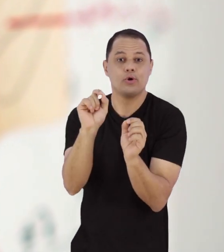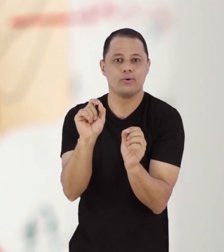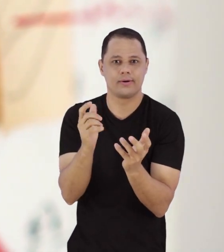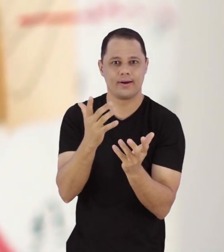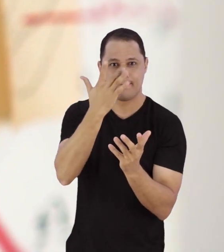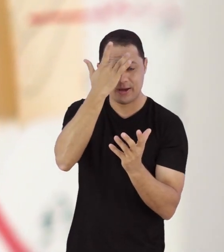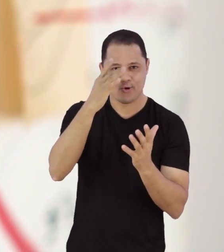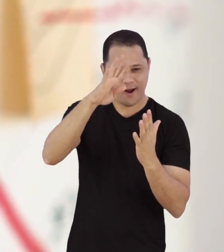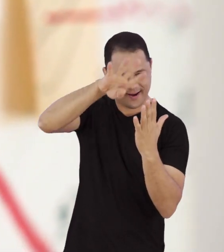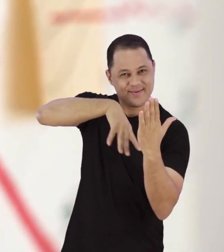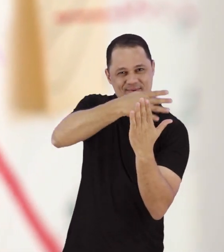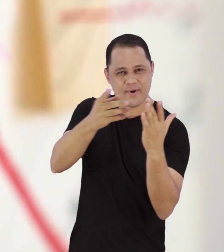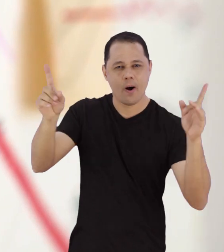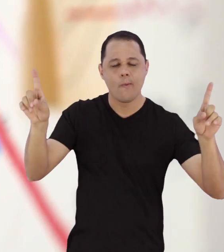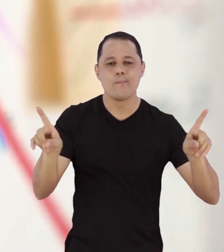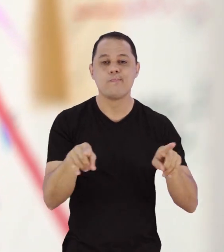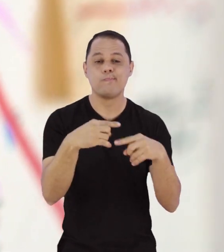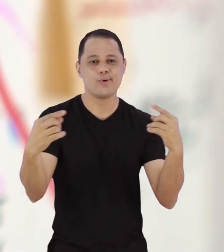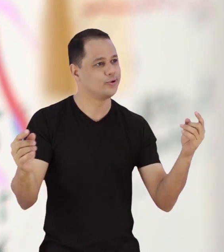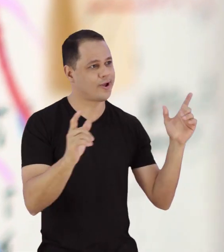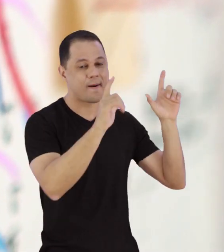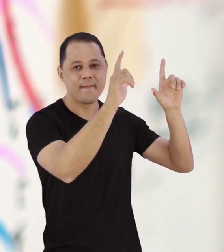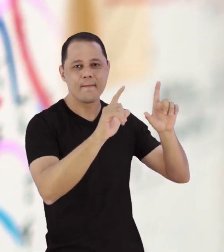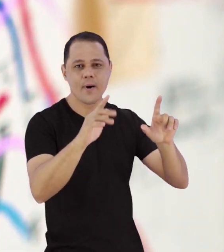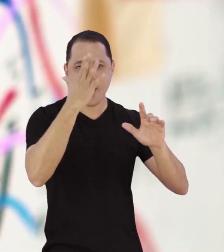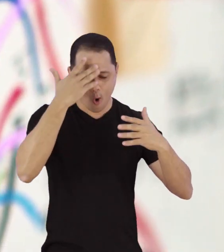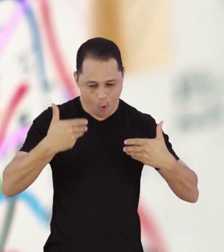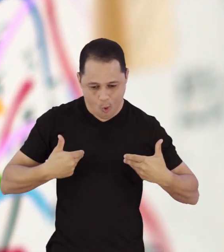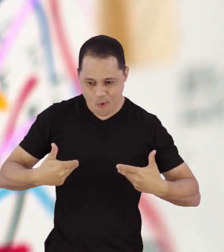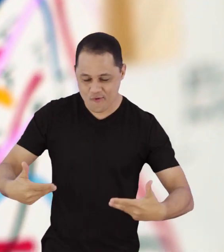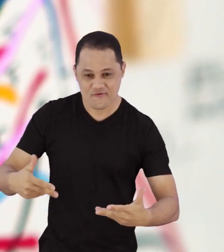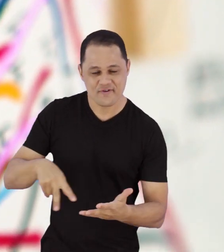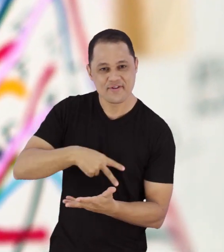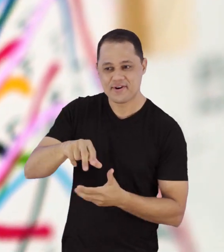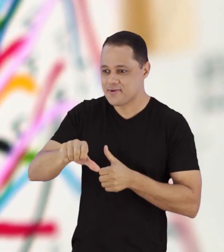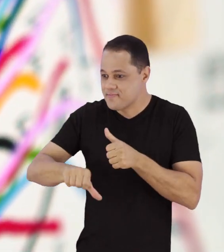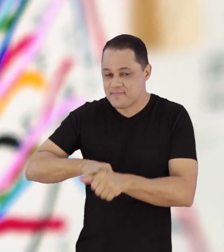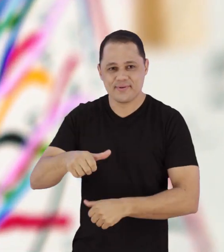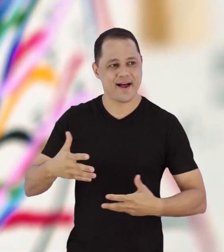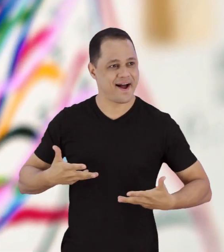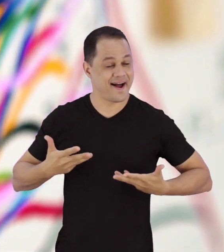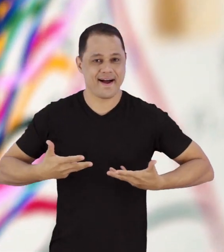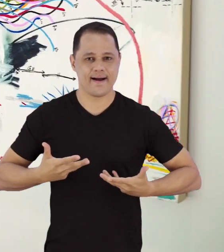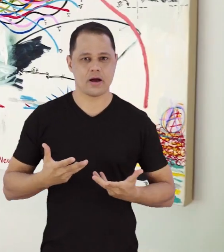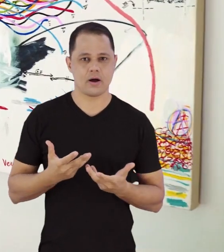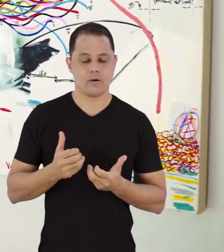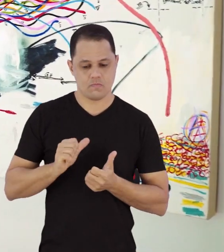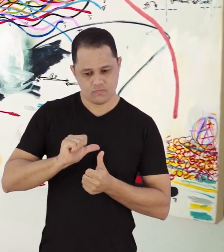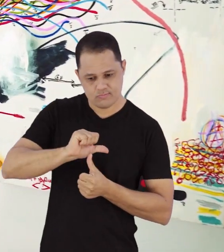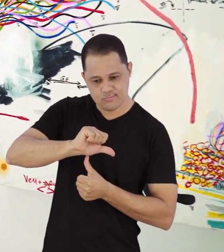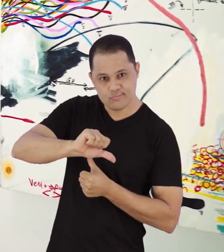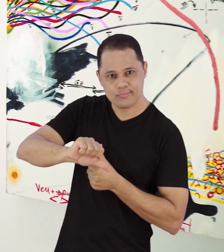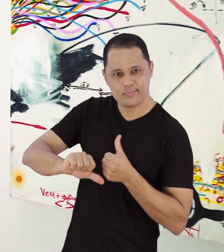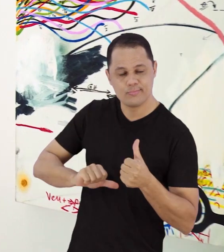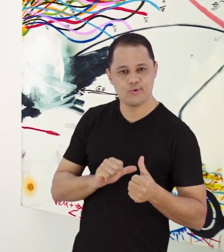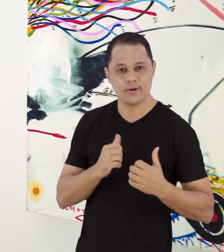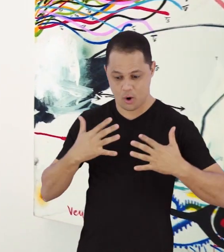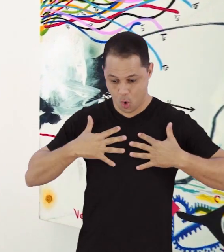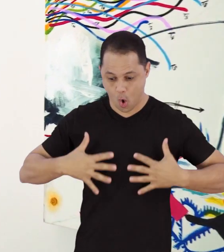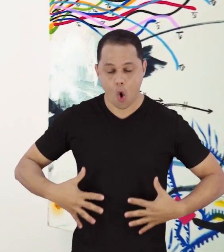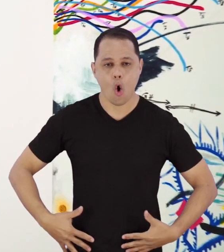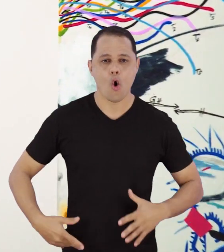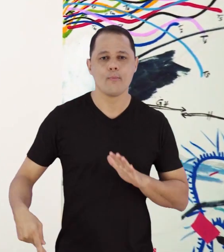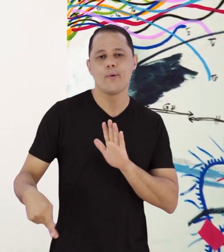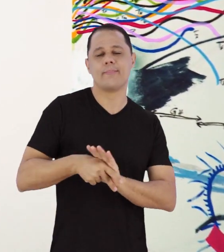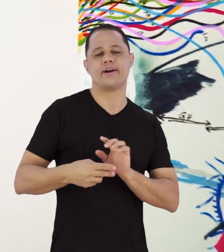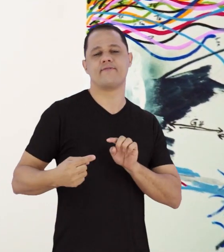concerto e, assim, nos transformando em instrumentistas de nossas vidas. As obras reunidas na exposição